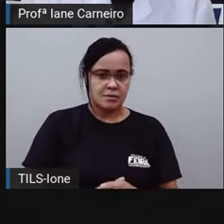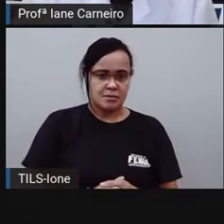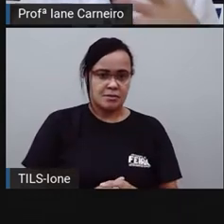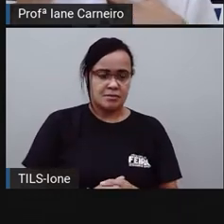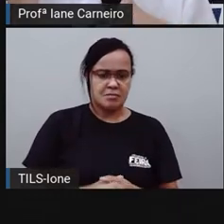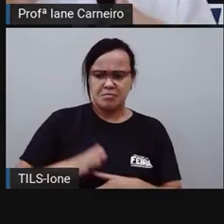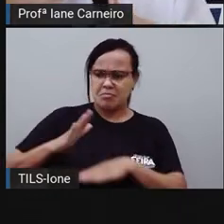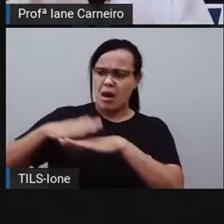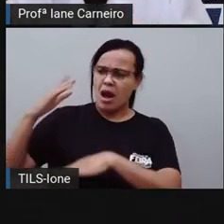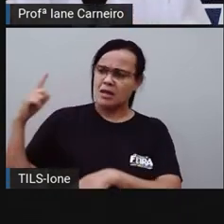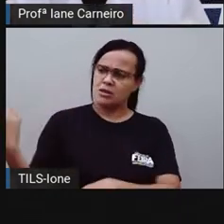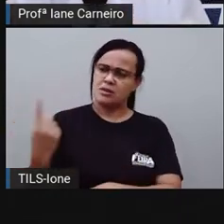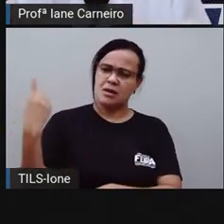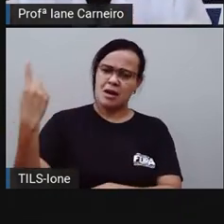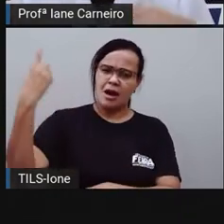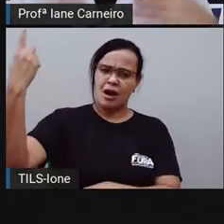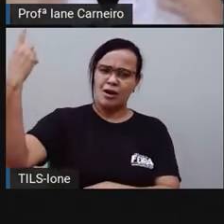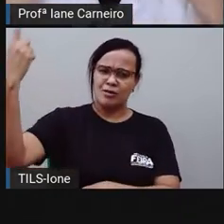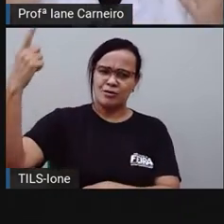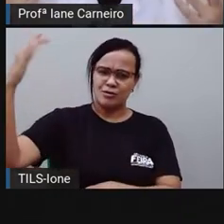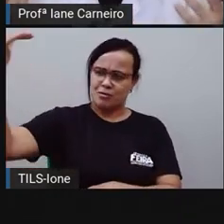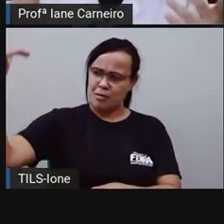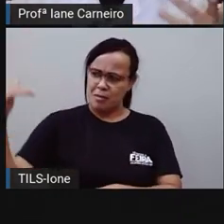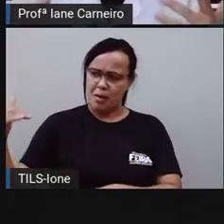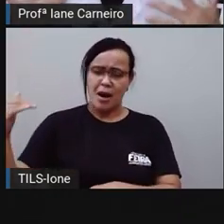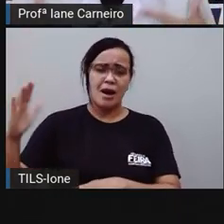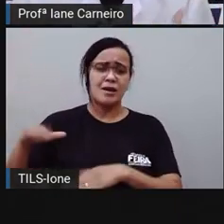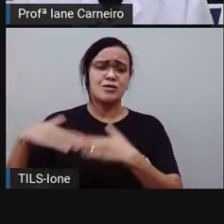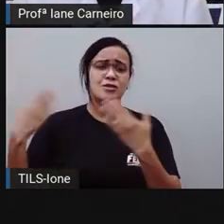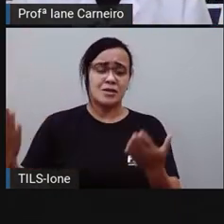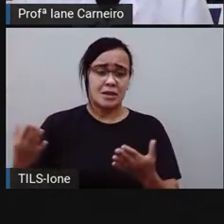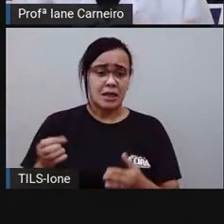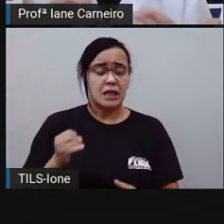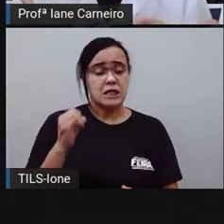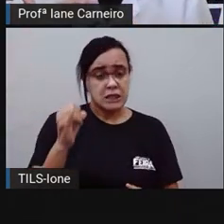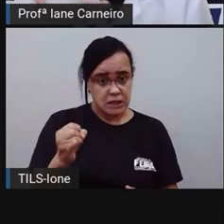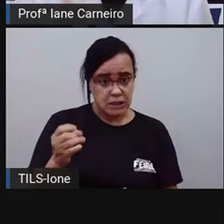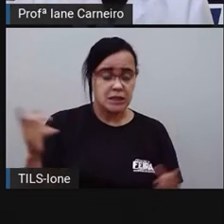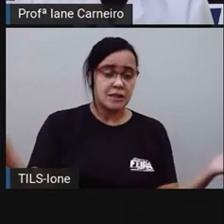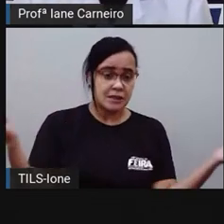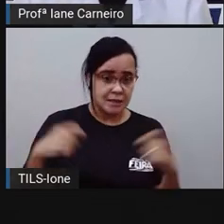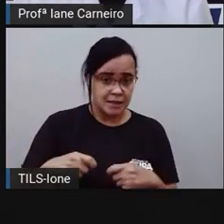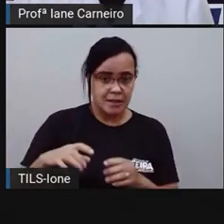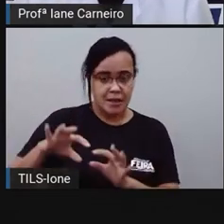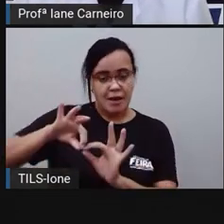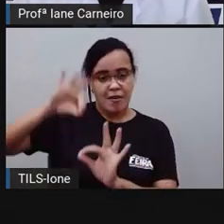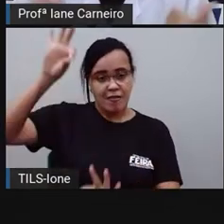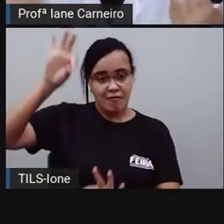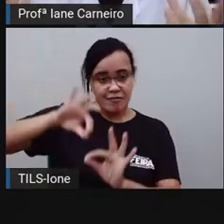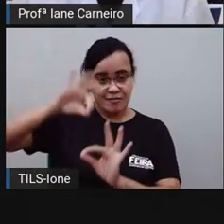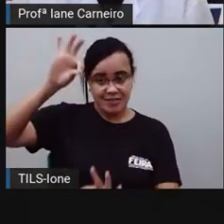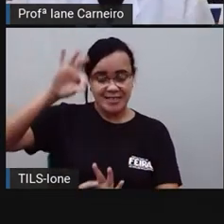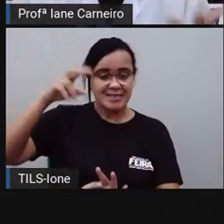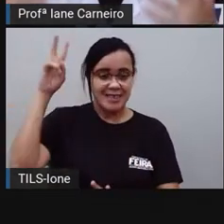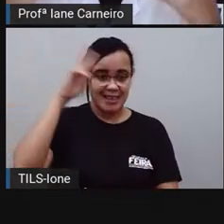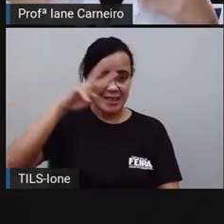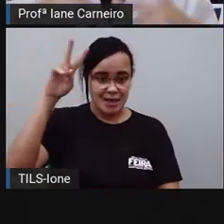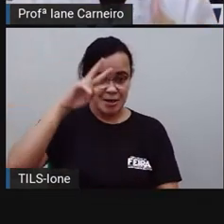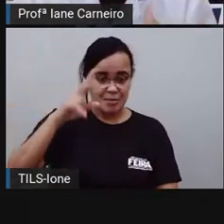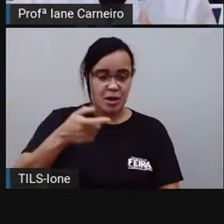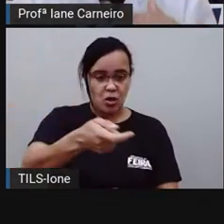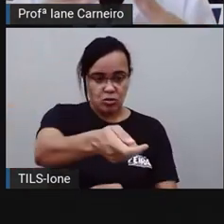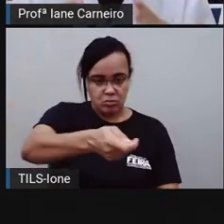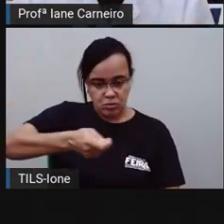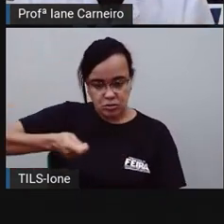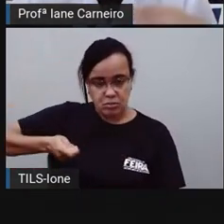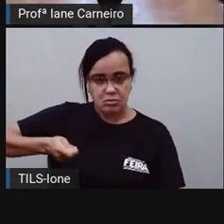alto, quem é o mais baixo, né? Se você puder, em sua casa, tiver uma fita métrica, uma trena, né, com a ajuda